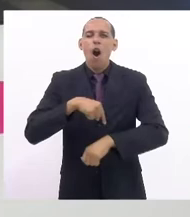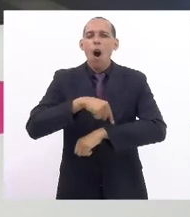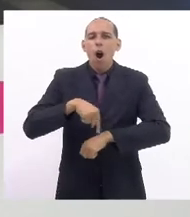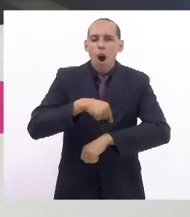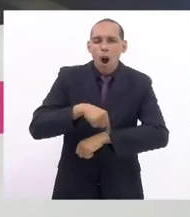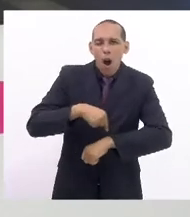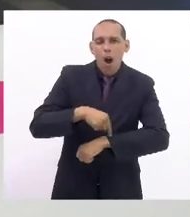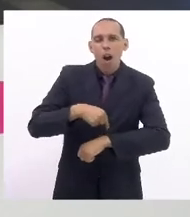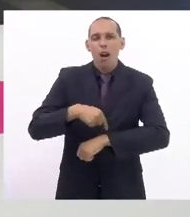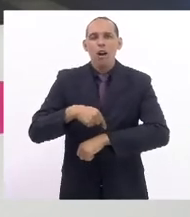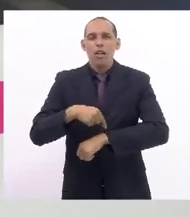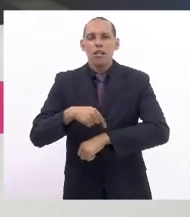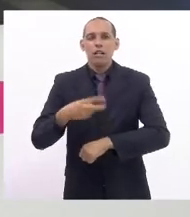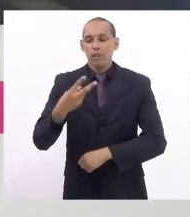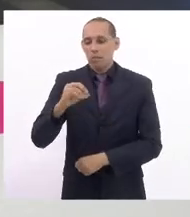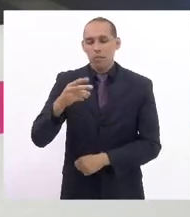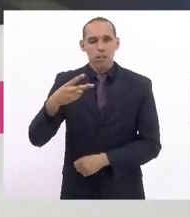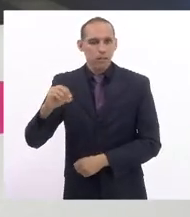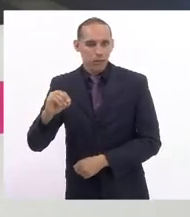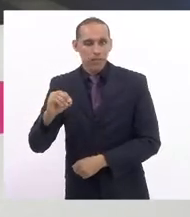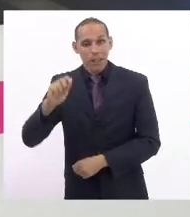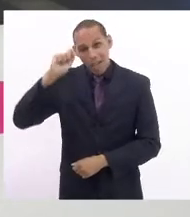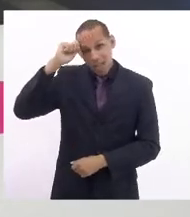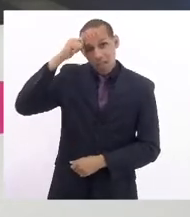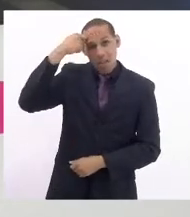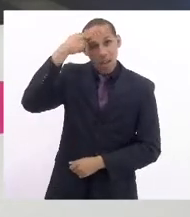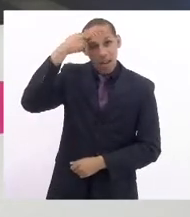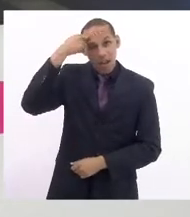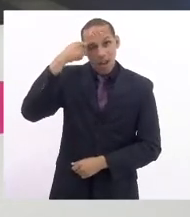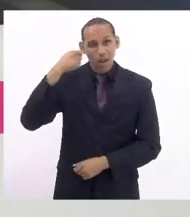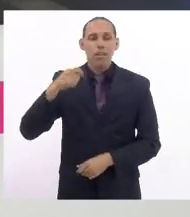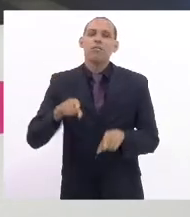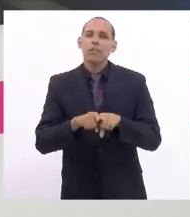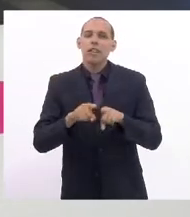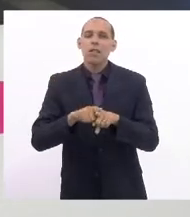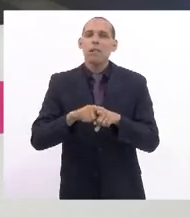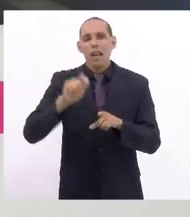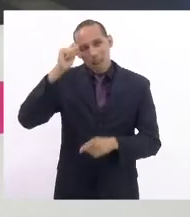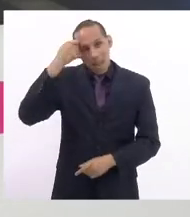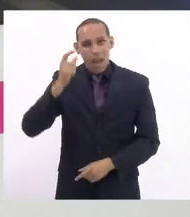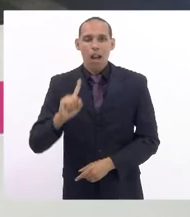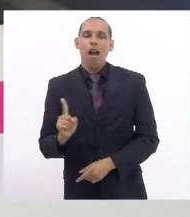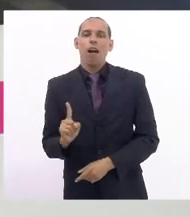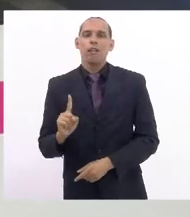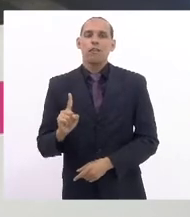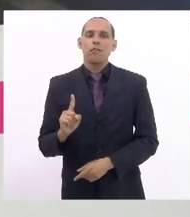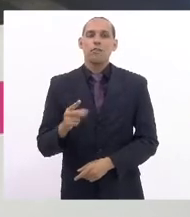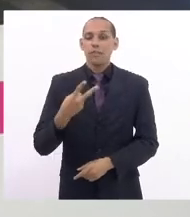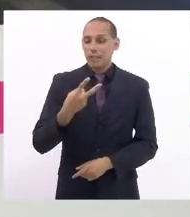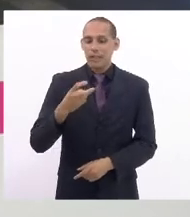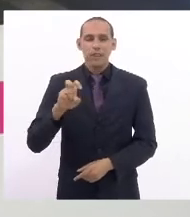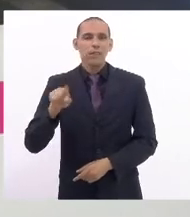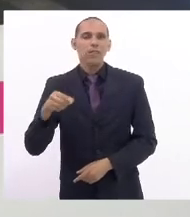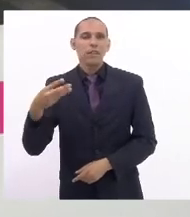2020 entre as negras negras e não negras não negras 25